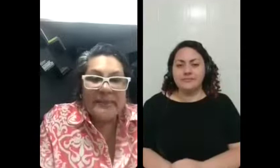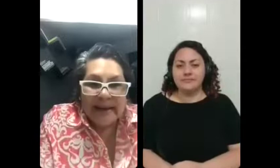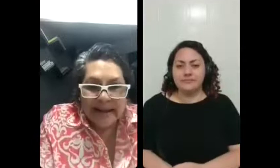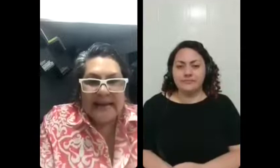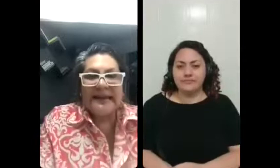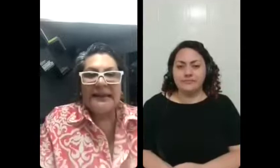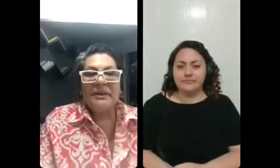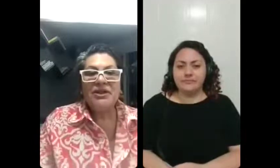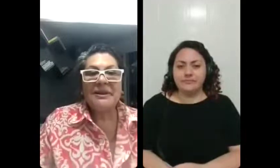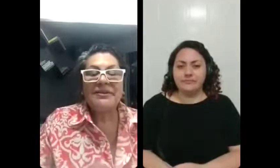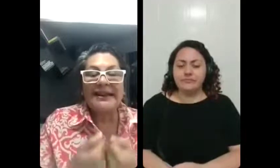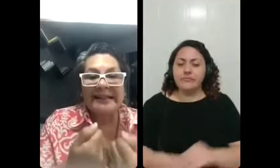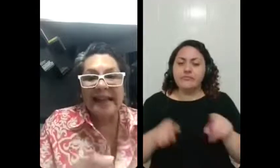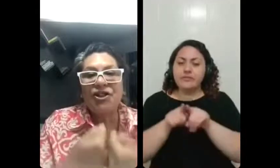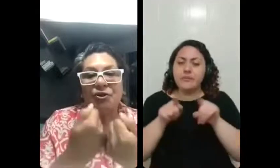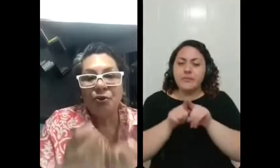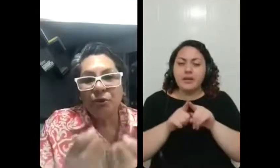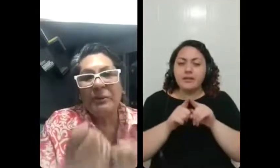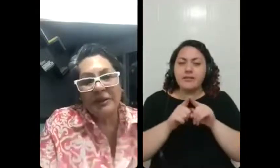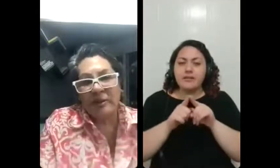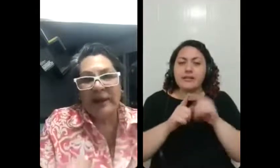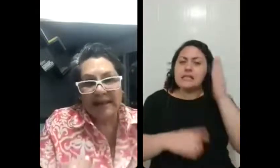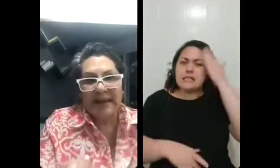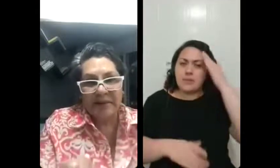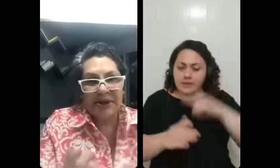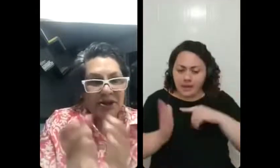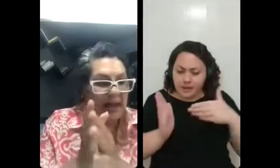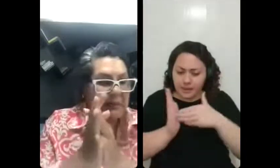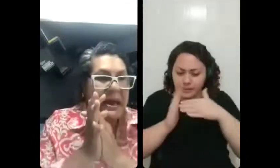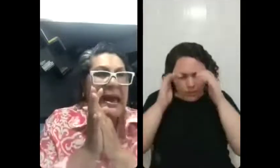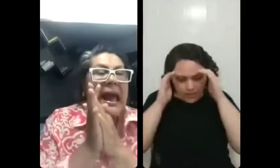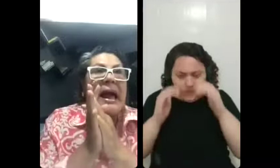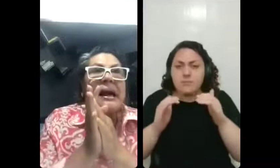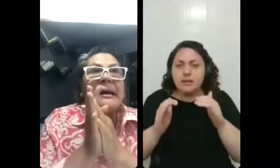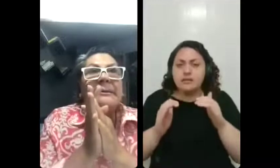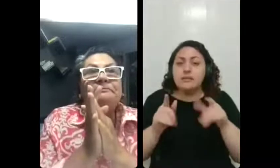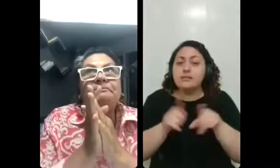de respeitar esse limite, mas fazer de tudo pra superar esse limite, sabe?